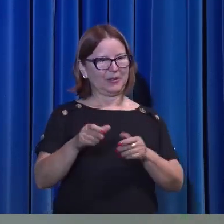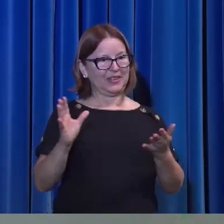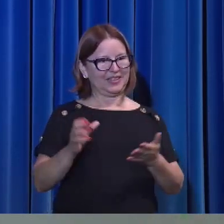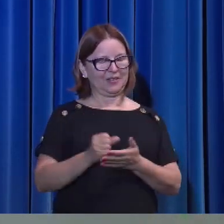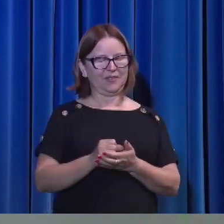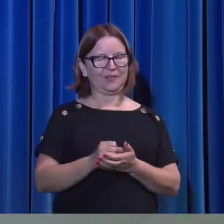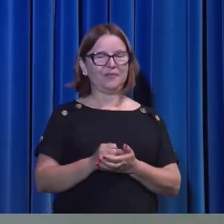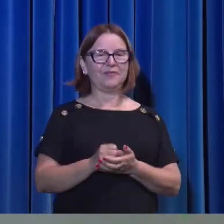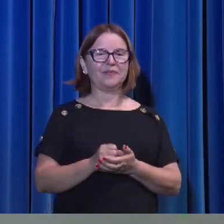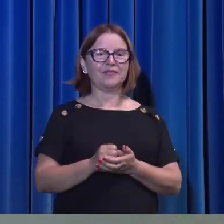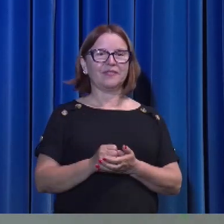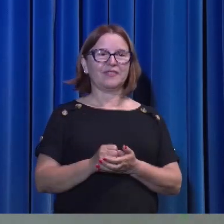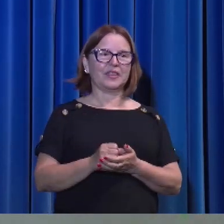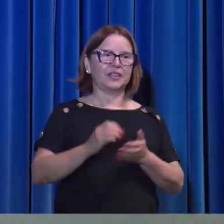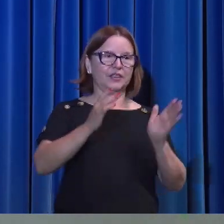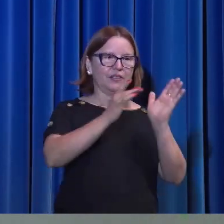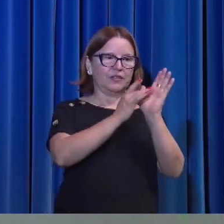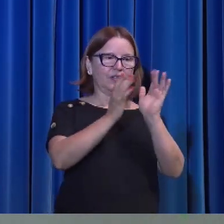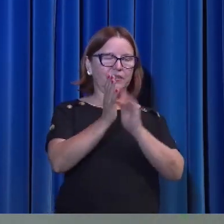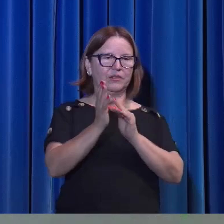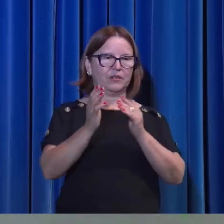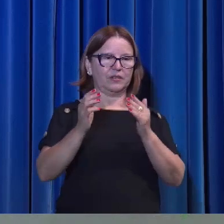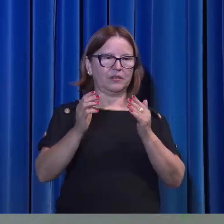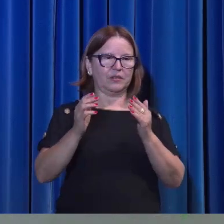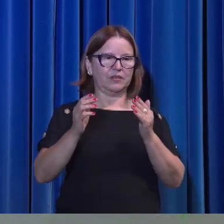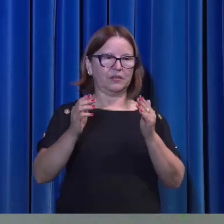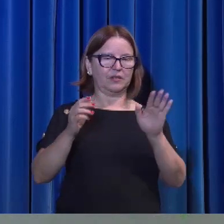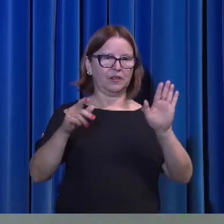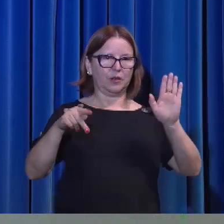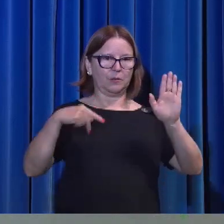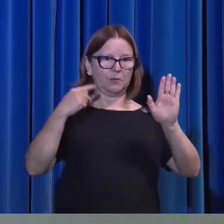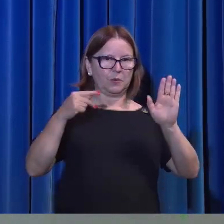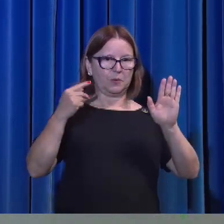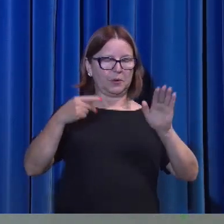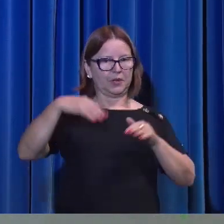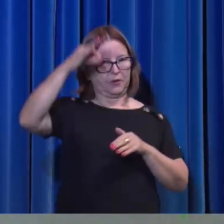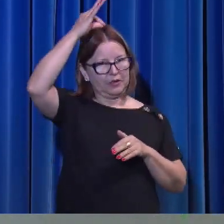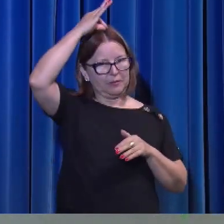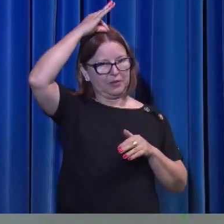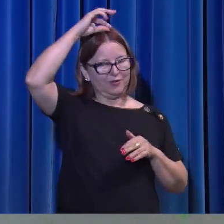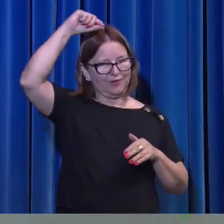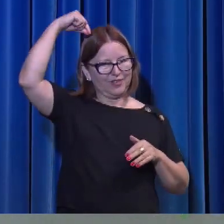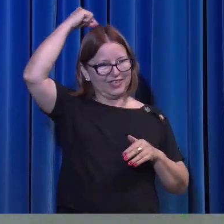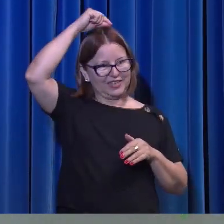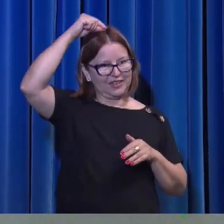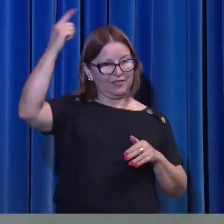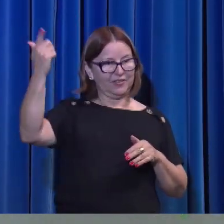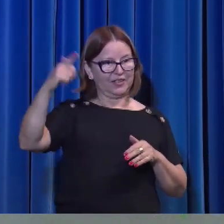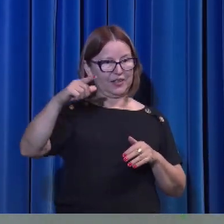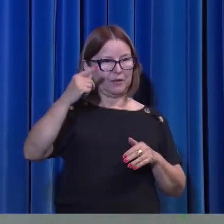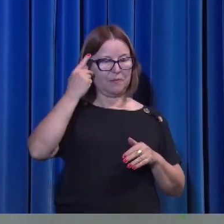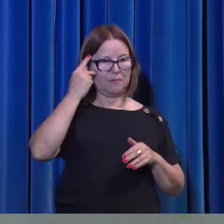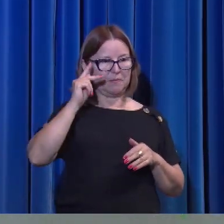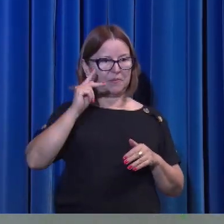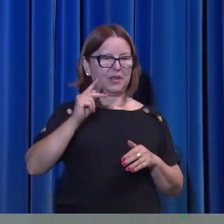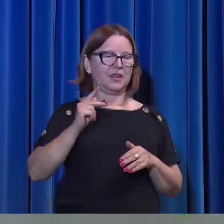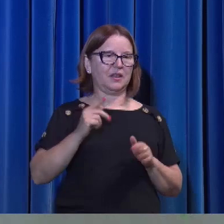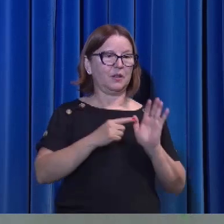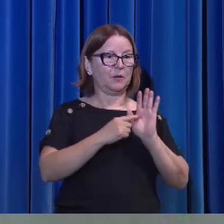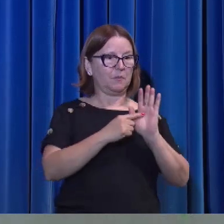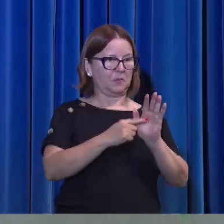Jesus prometeu o Espírito Santo que viria para convencer o mundo do pecado,